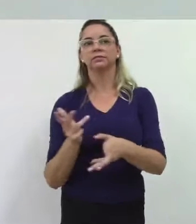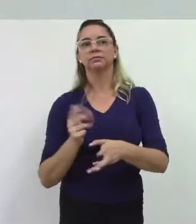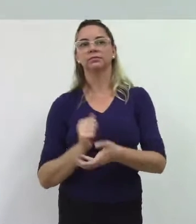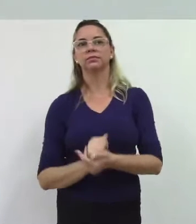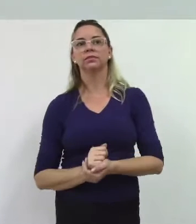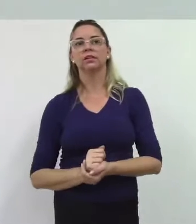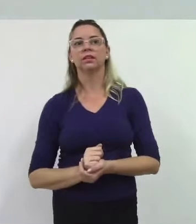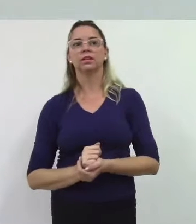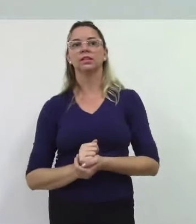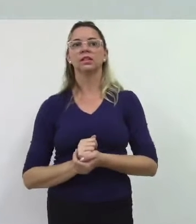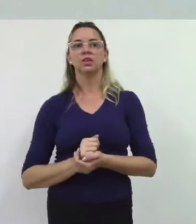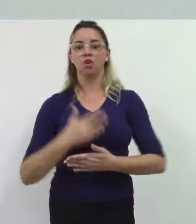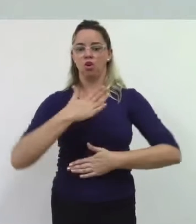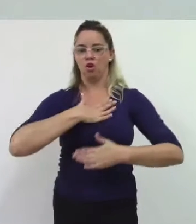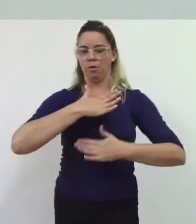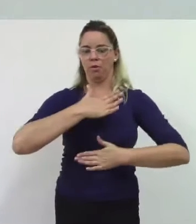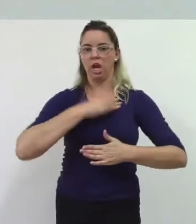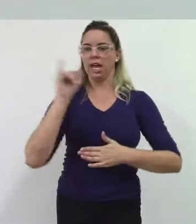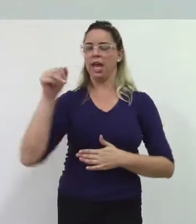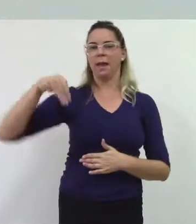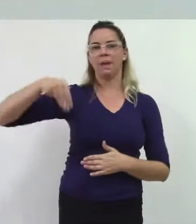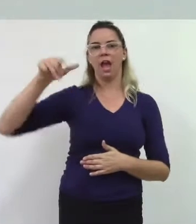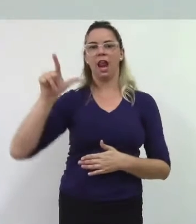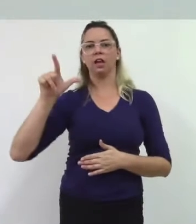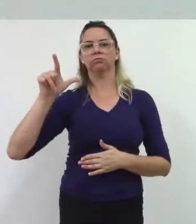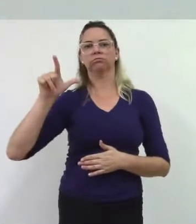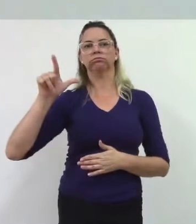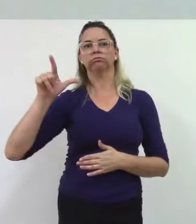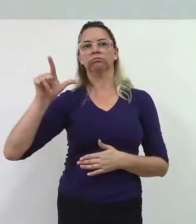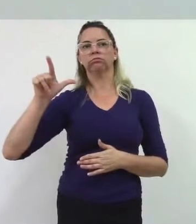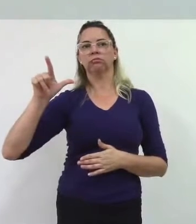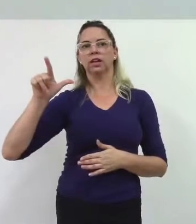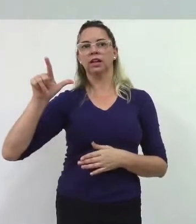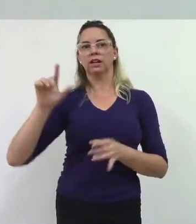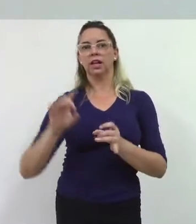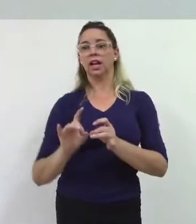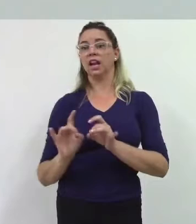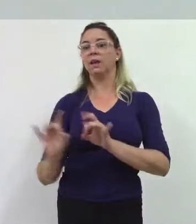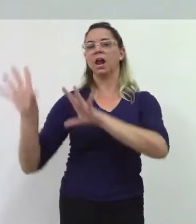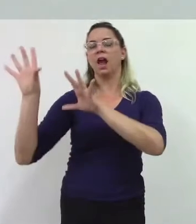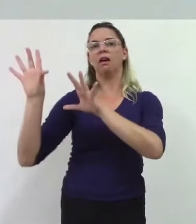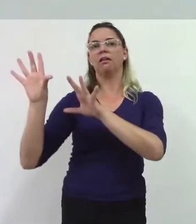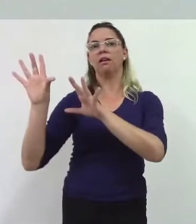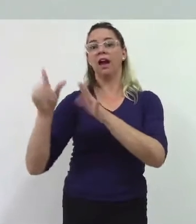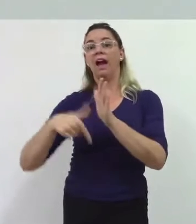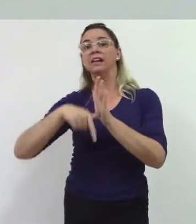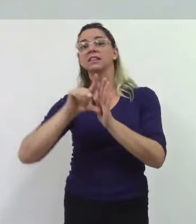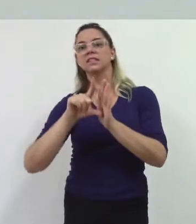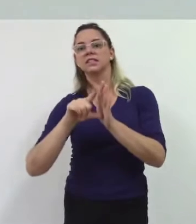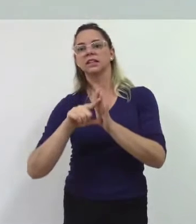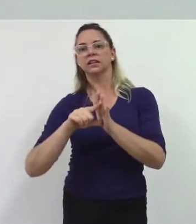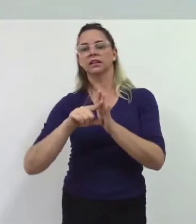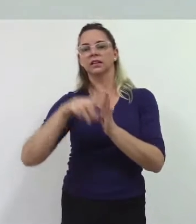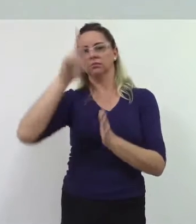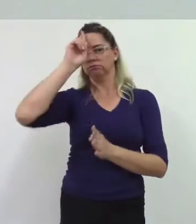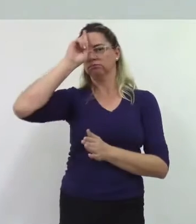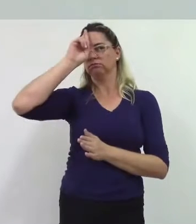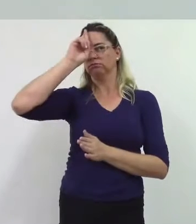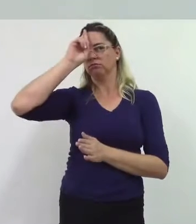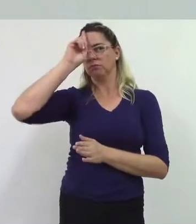lá no ML, não será liberado antes de meio-dia. Fazer um boletim de ocorrência,